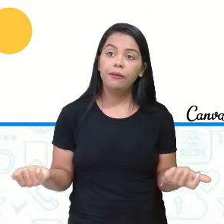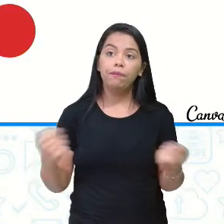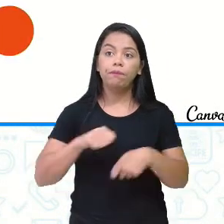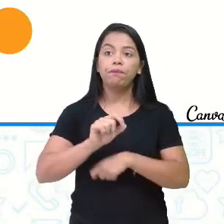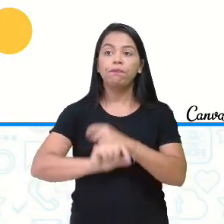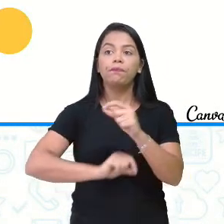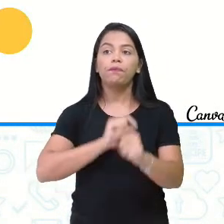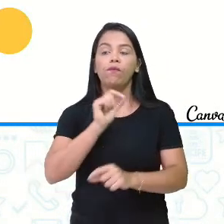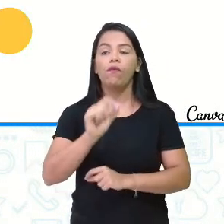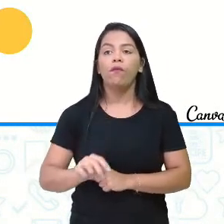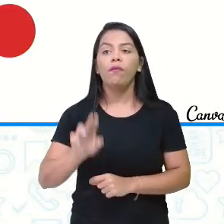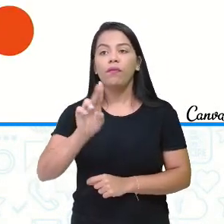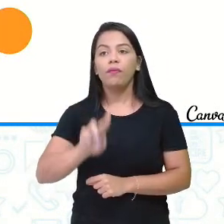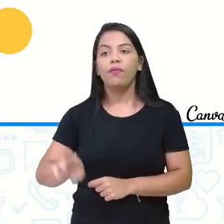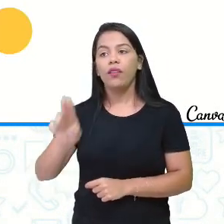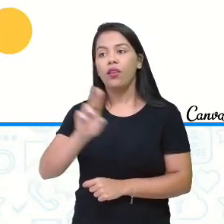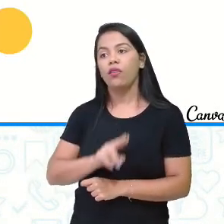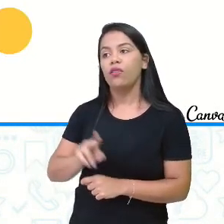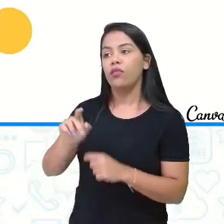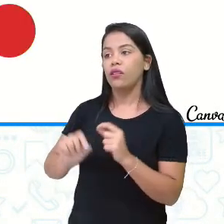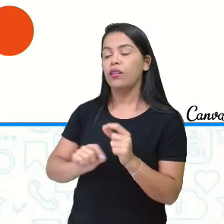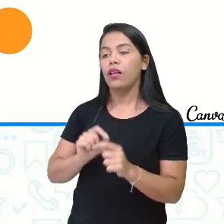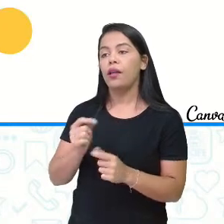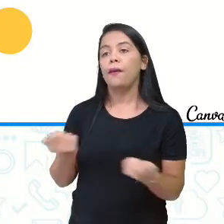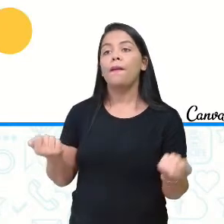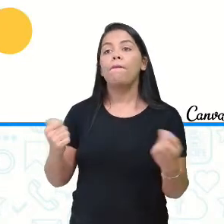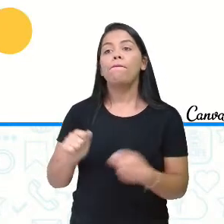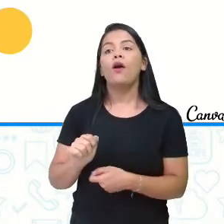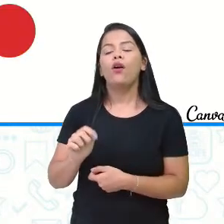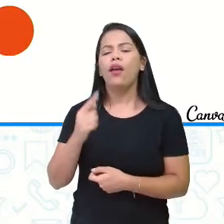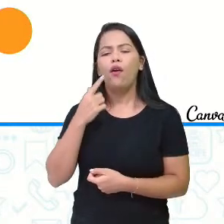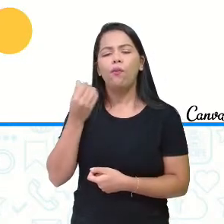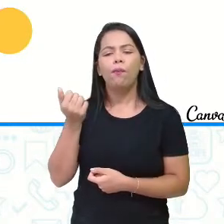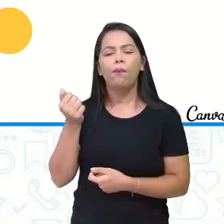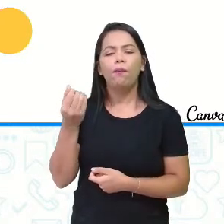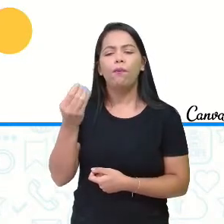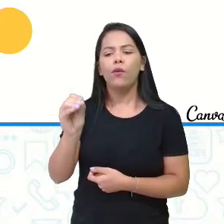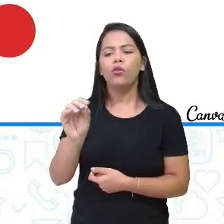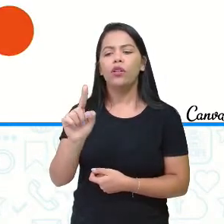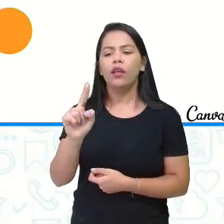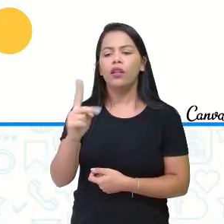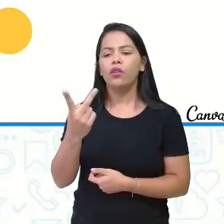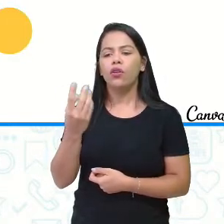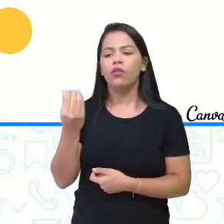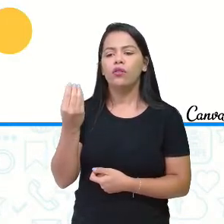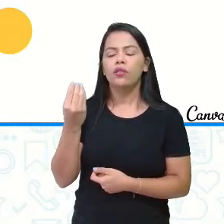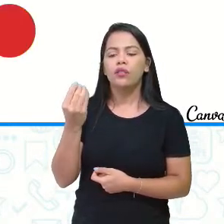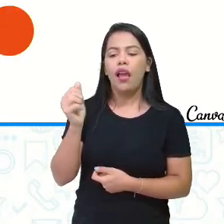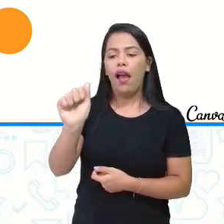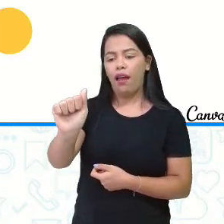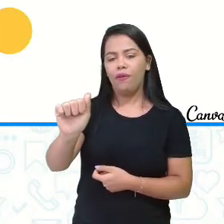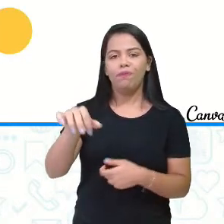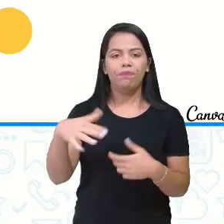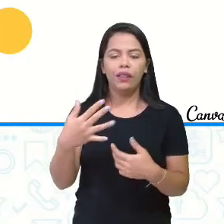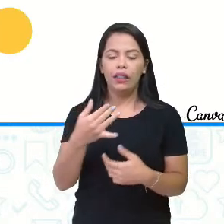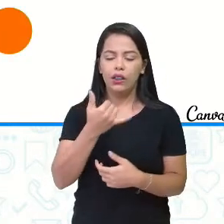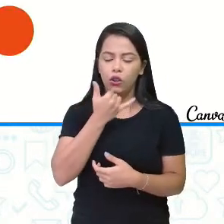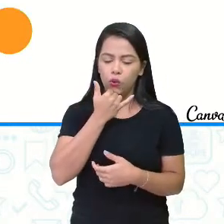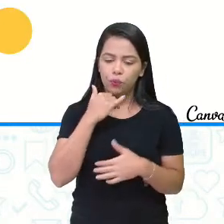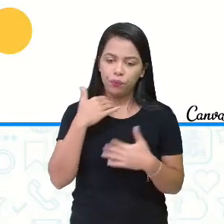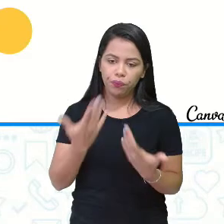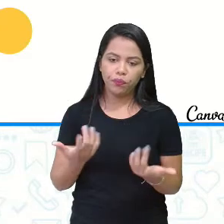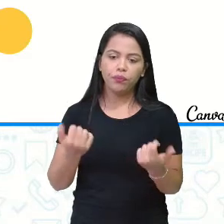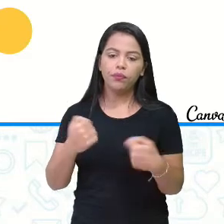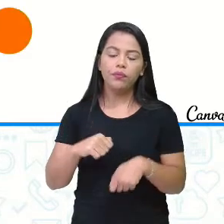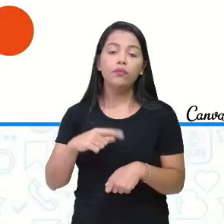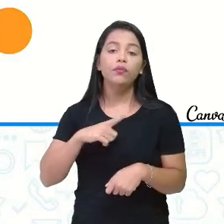pronunciadas com a última sílaba... Eu coloquei dois as ali, vê? Errei, perdão. Então, com a última sílaba tônica,